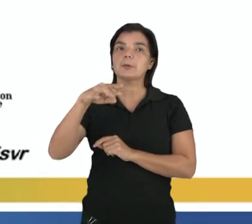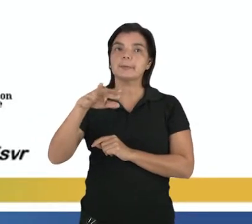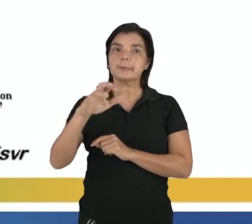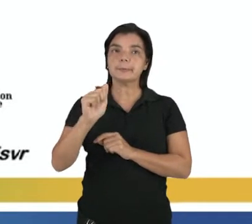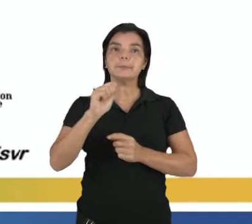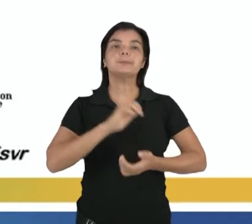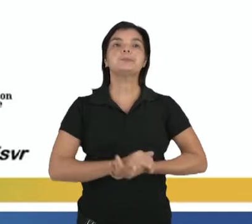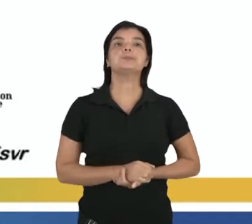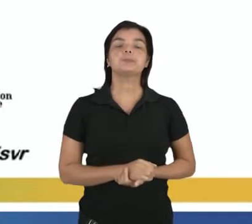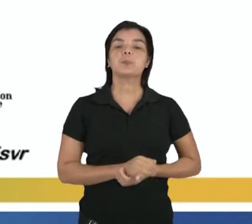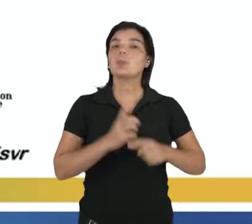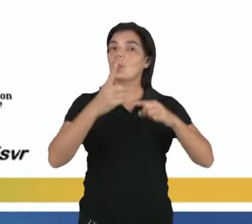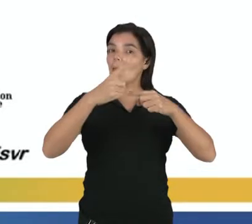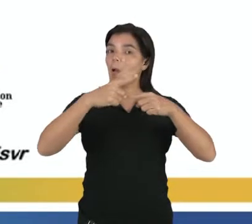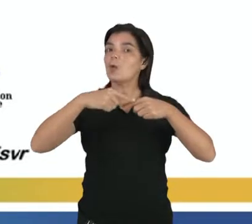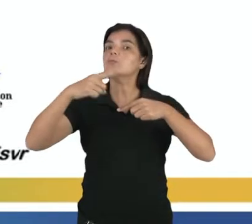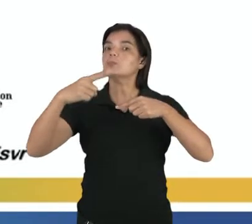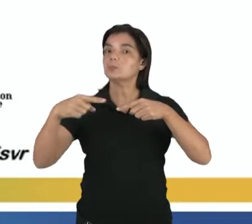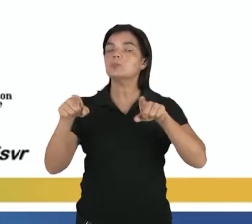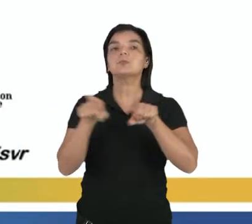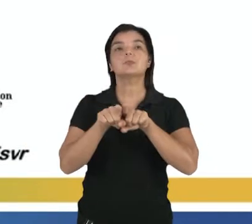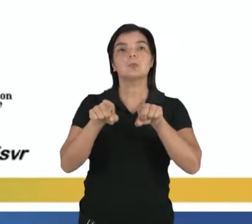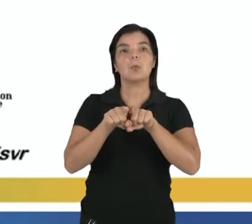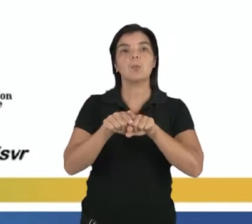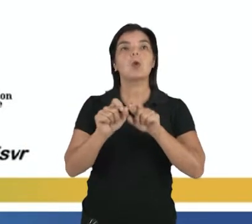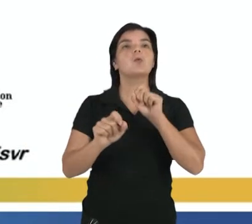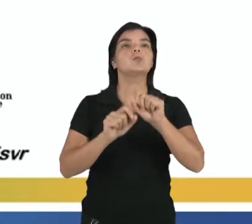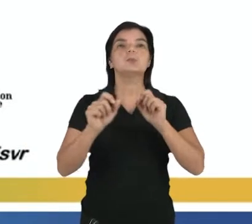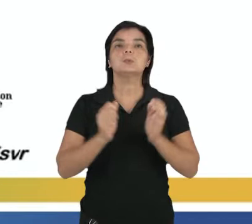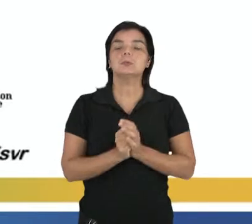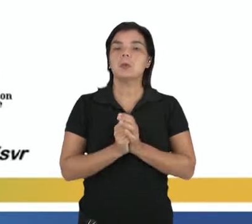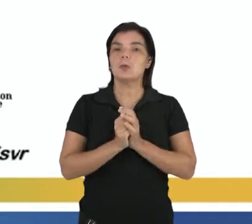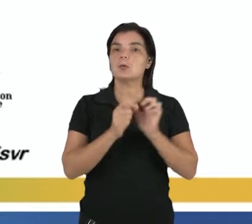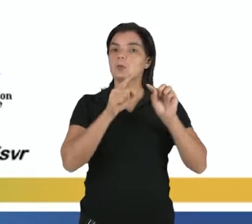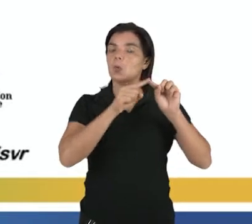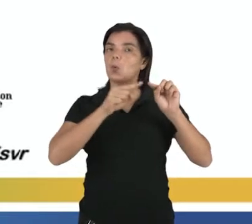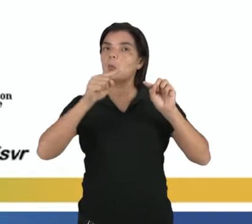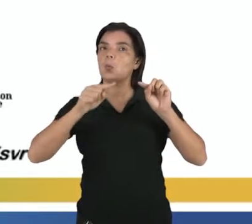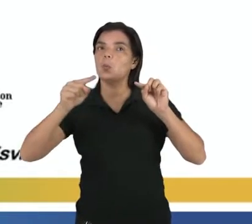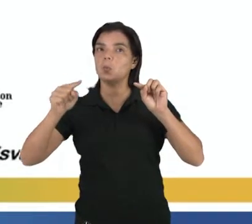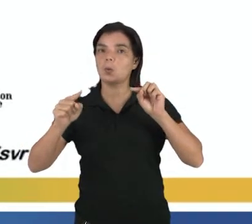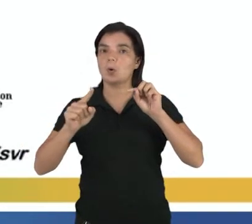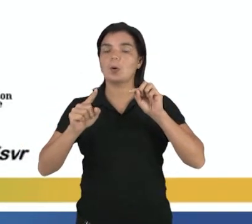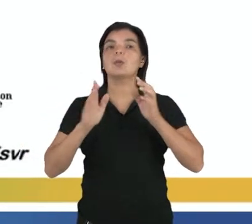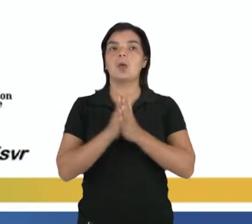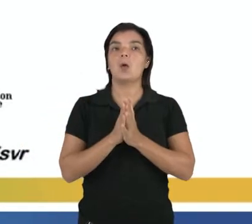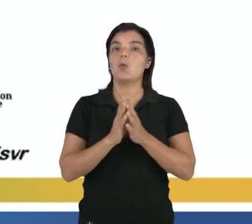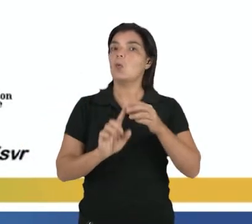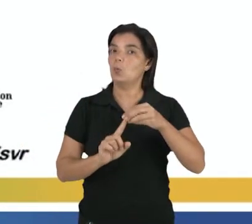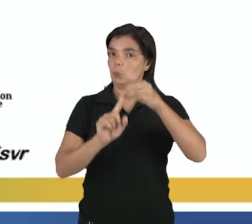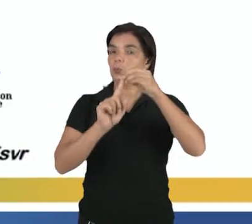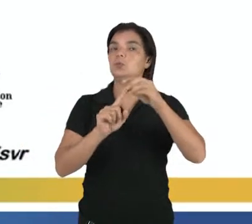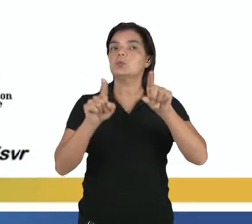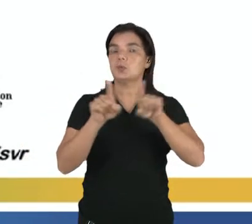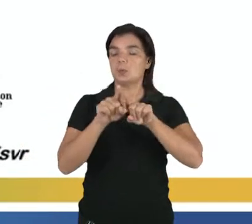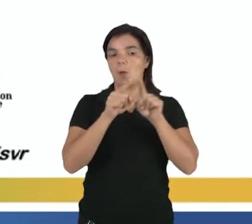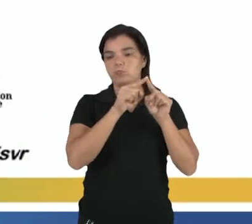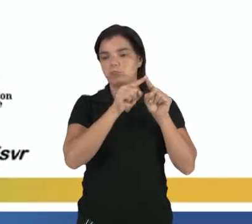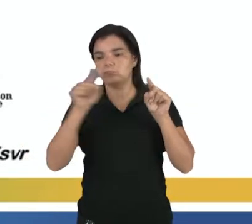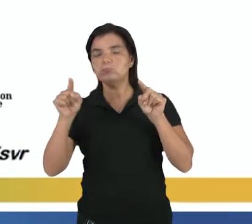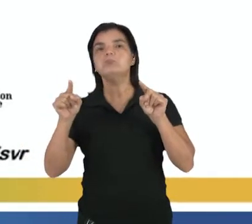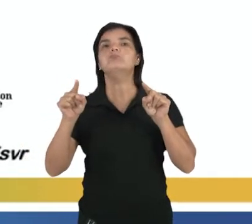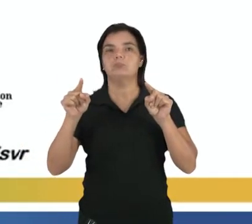As ondas também, elas podem ter uma direção de propagação unidimensional, só em uma